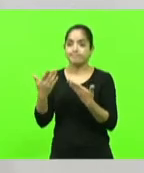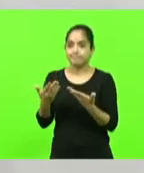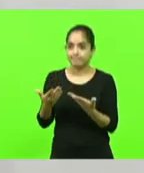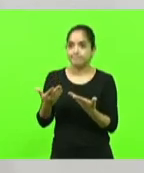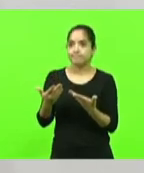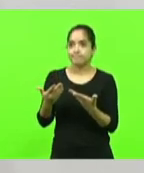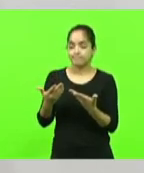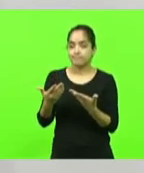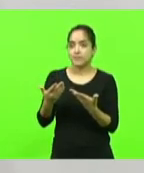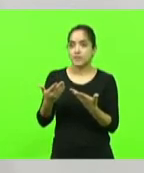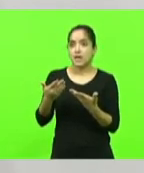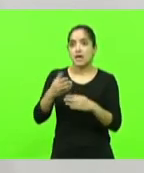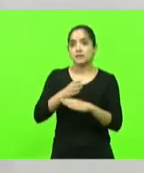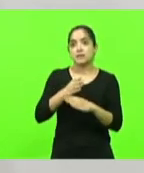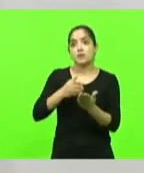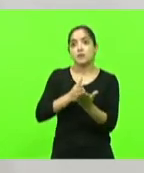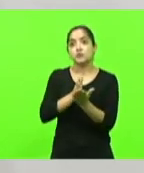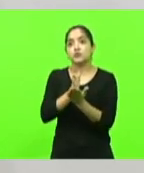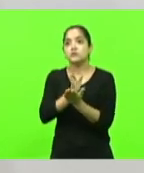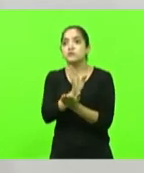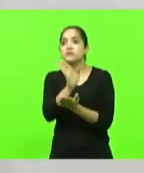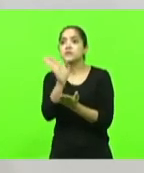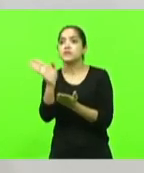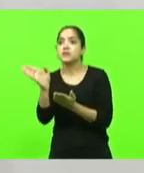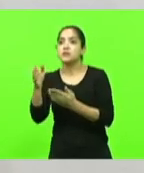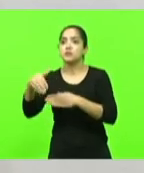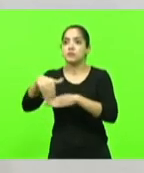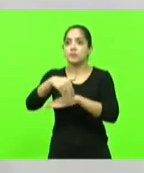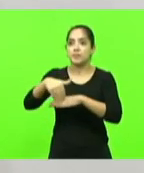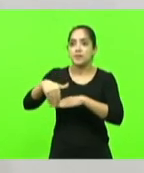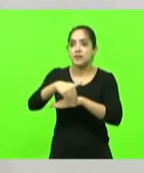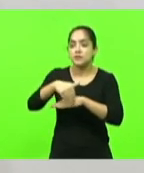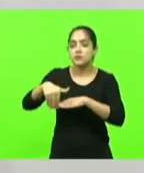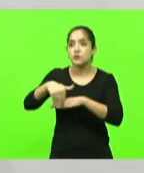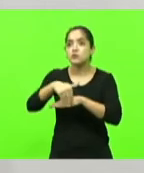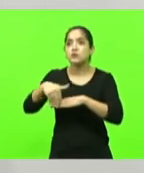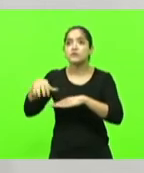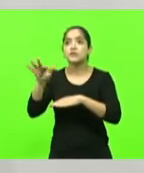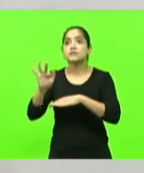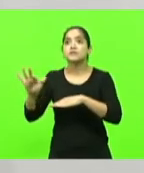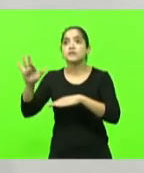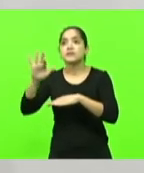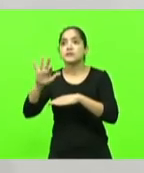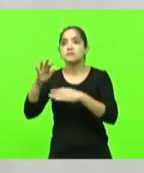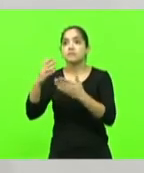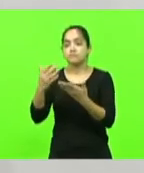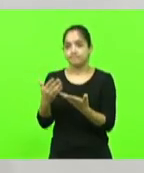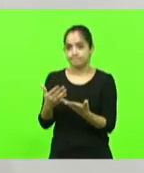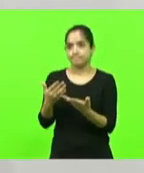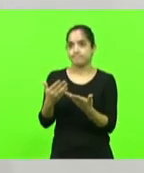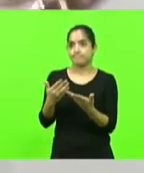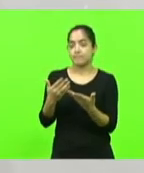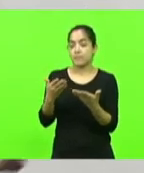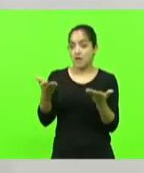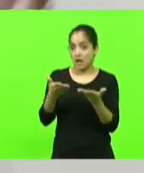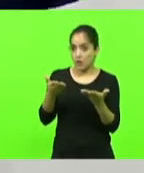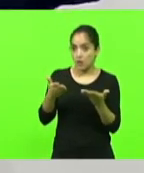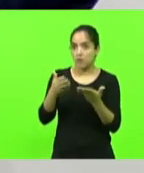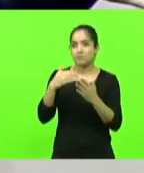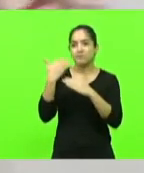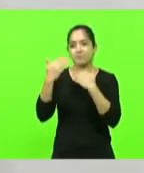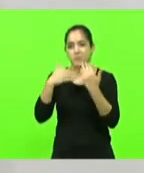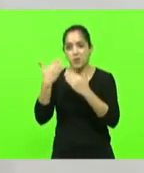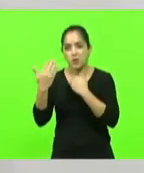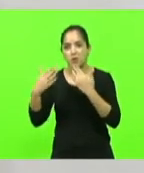pelas rodovias estaduais e aí arrebentam com as estaduais e causam mortes como foi agora e acidentes graves